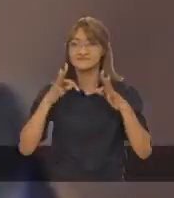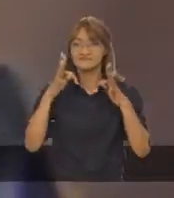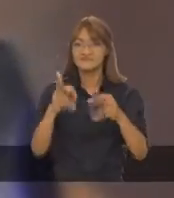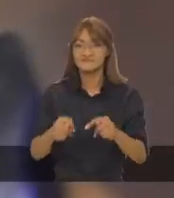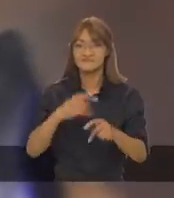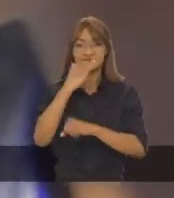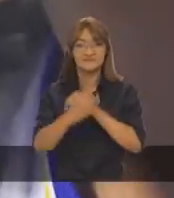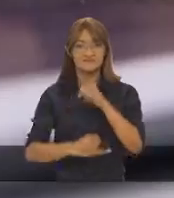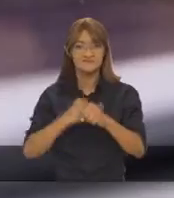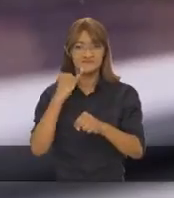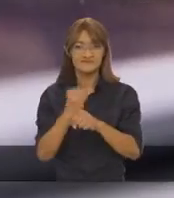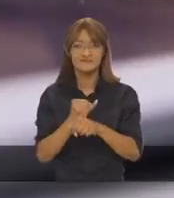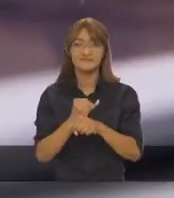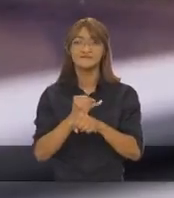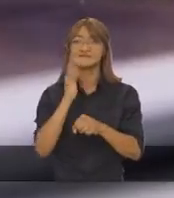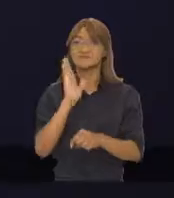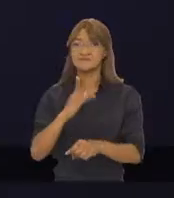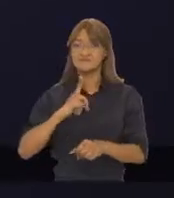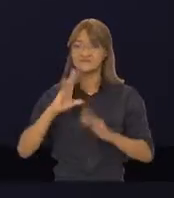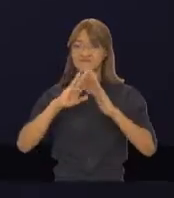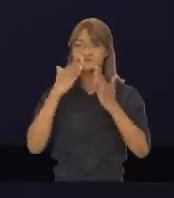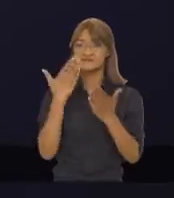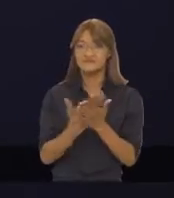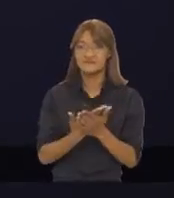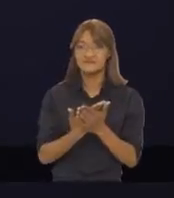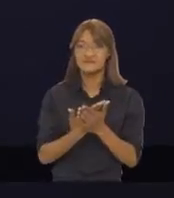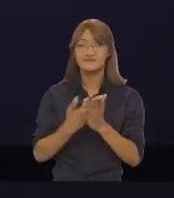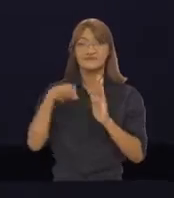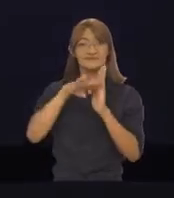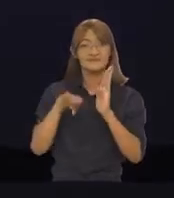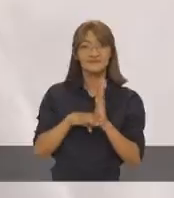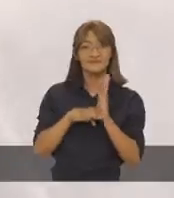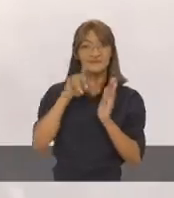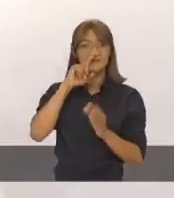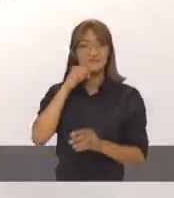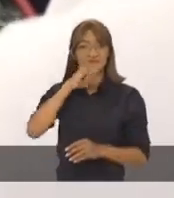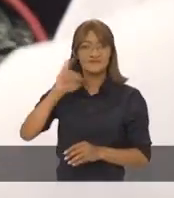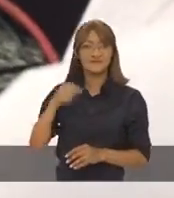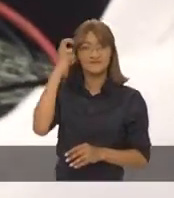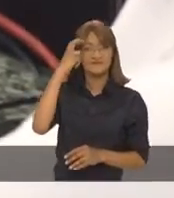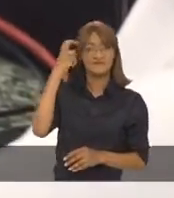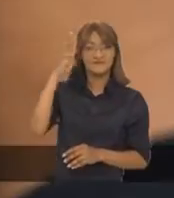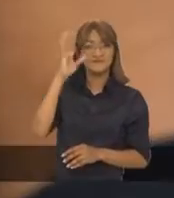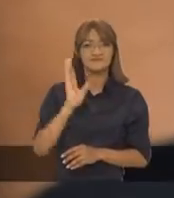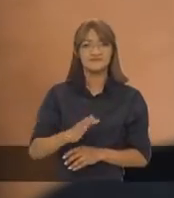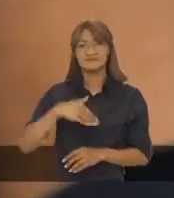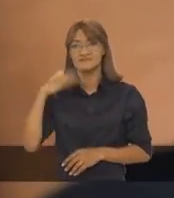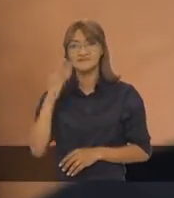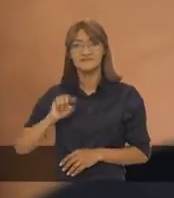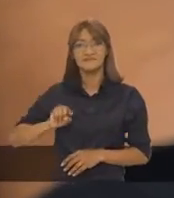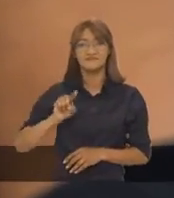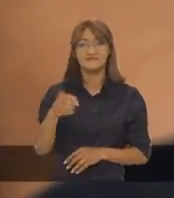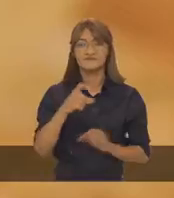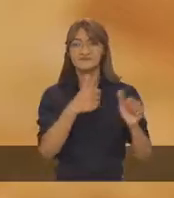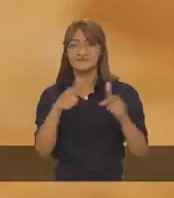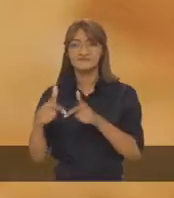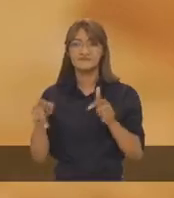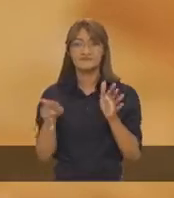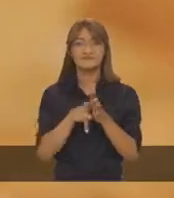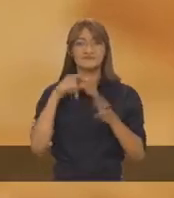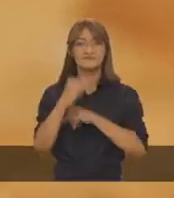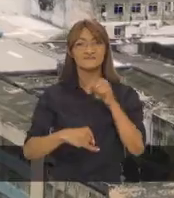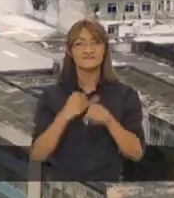Levou internet banda larga para as escolas. E com o Aju Inteligente, disponibiliza mais de mil serviços municipais via